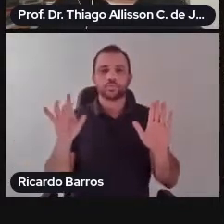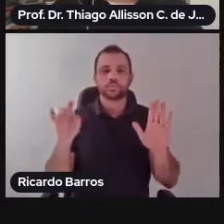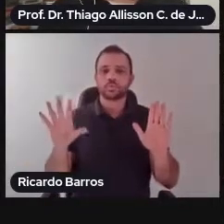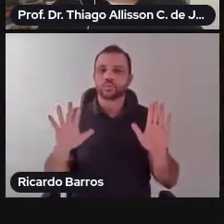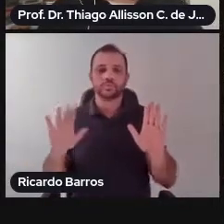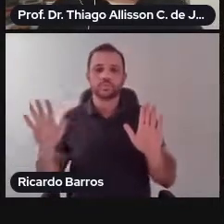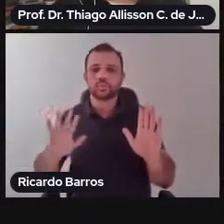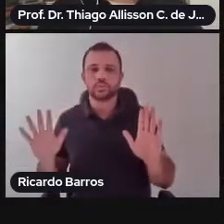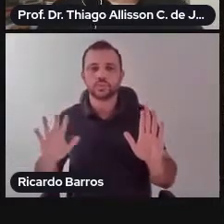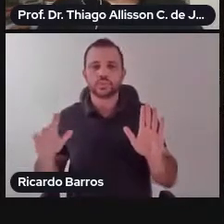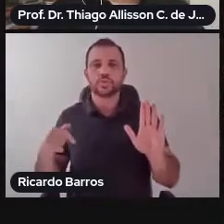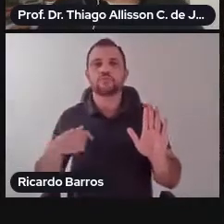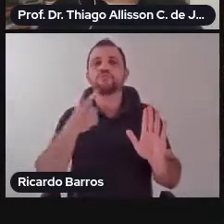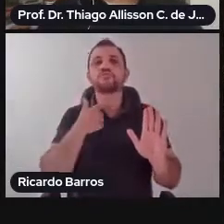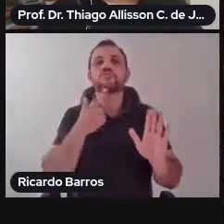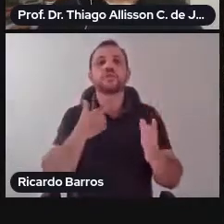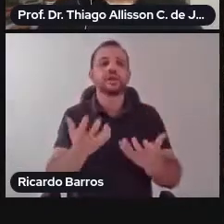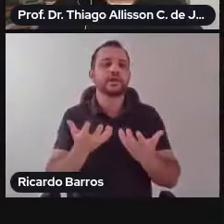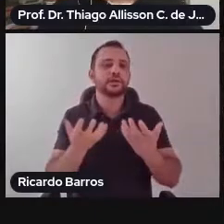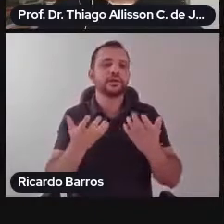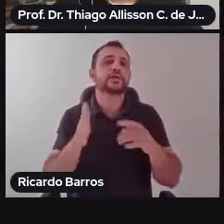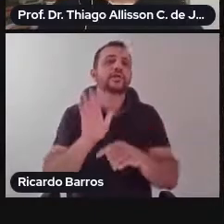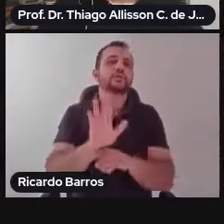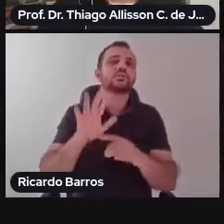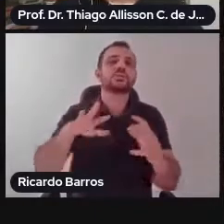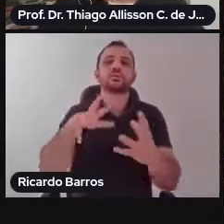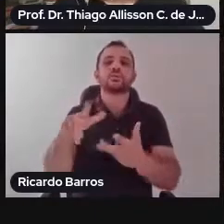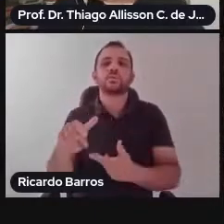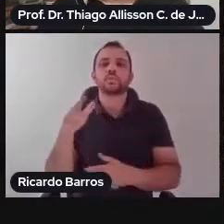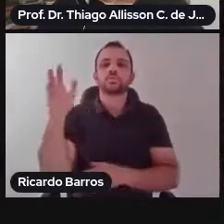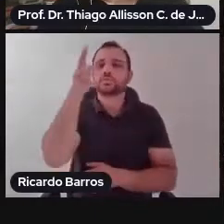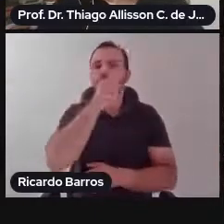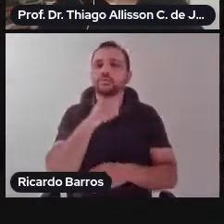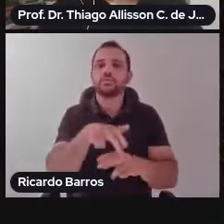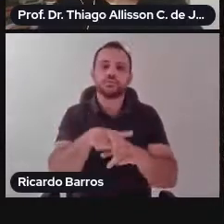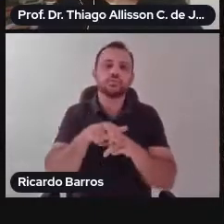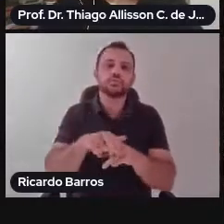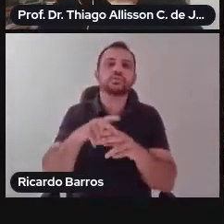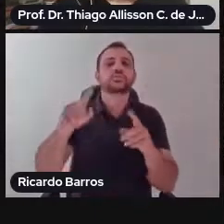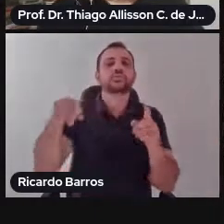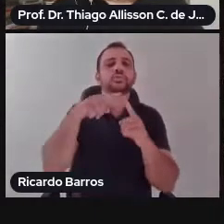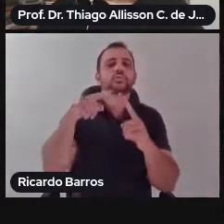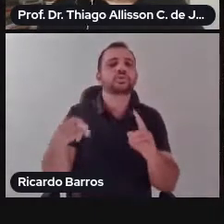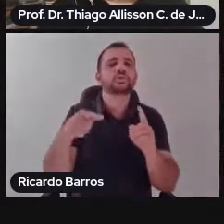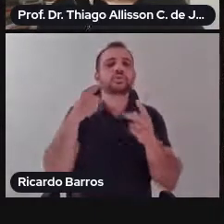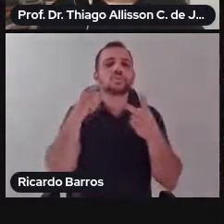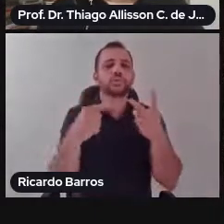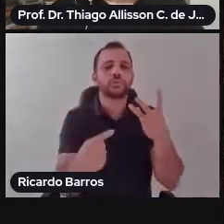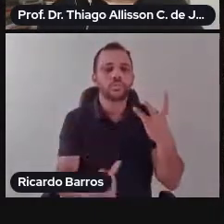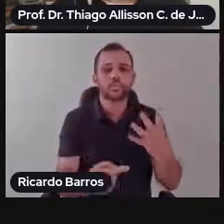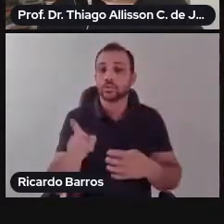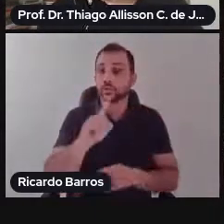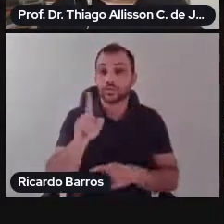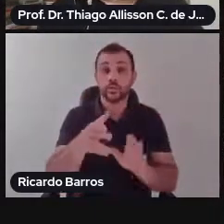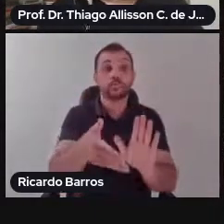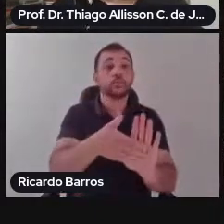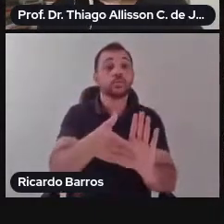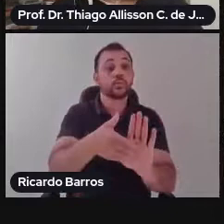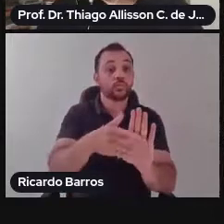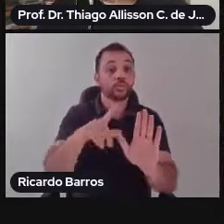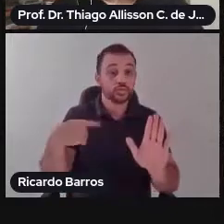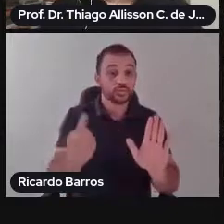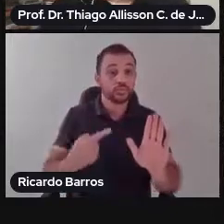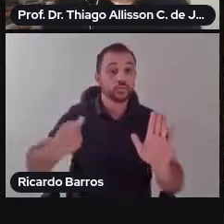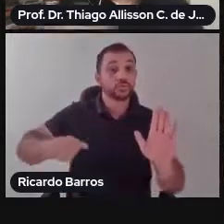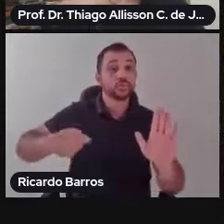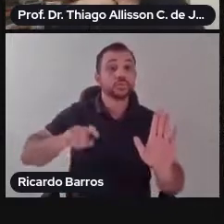almeja trazer salvação para o mundo por meio de meras reflexões jogadas, a ideia é que nós tenhamos, pois, uma